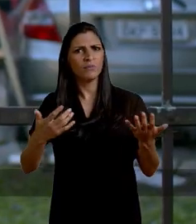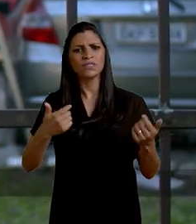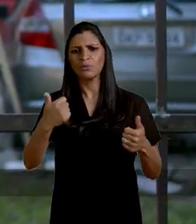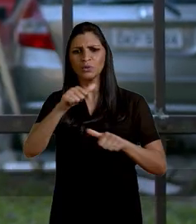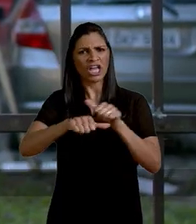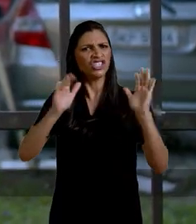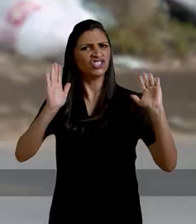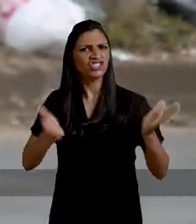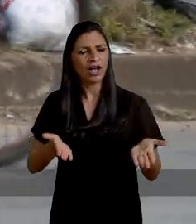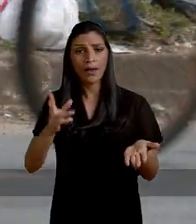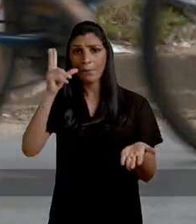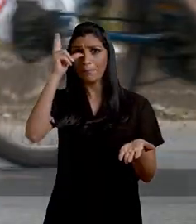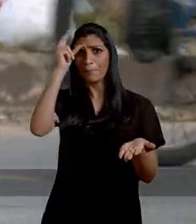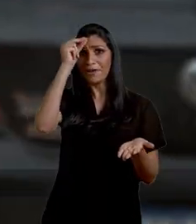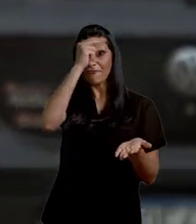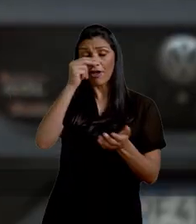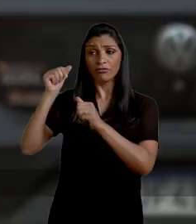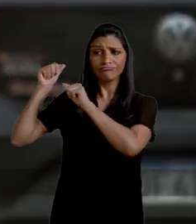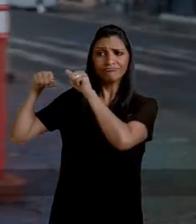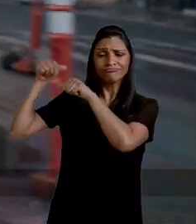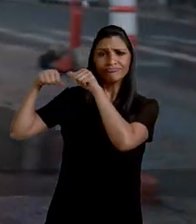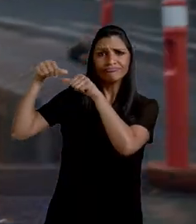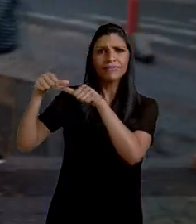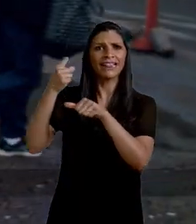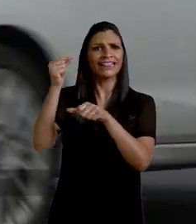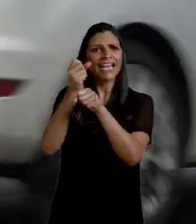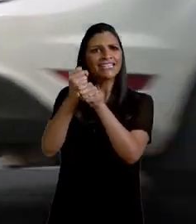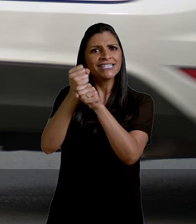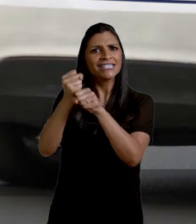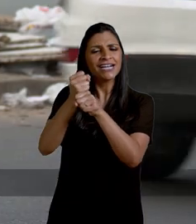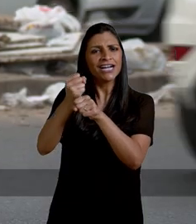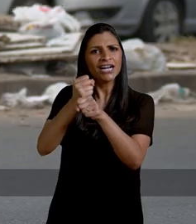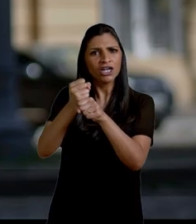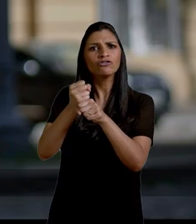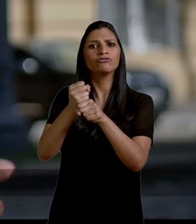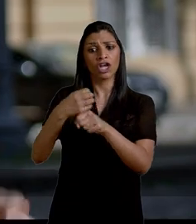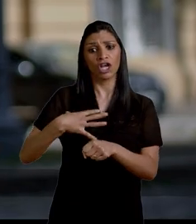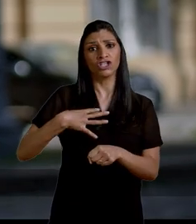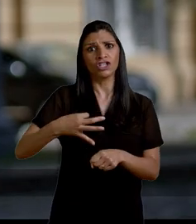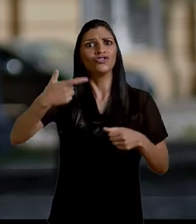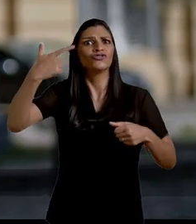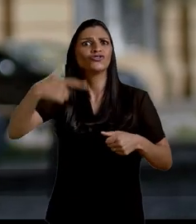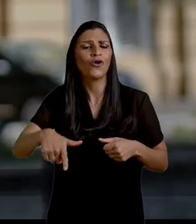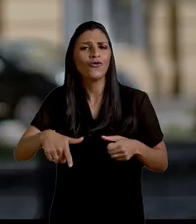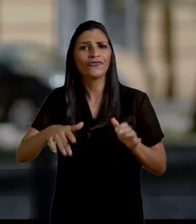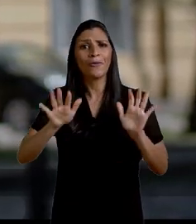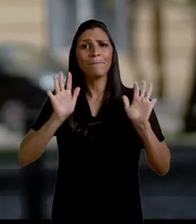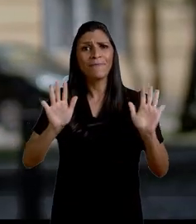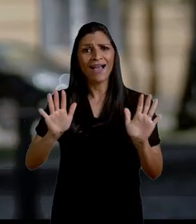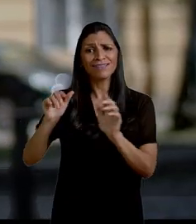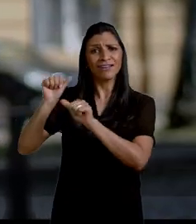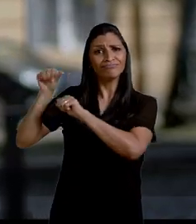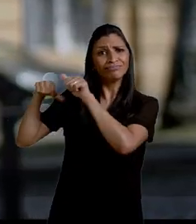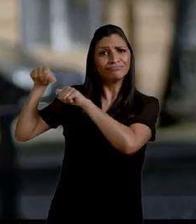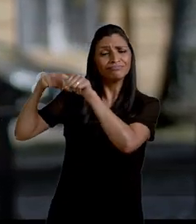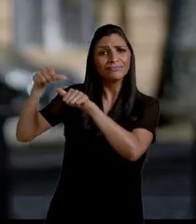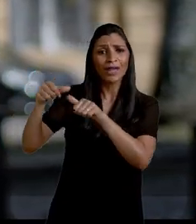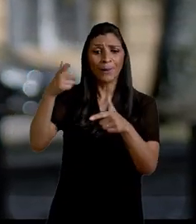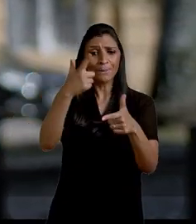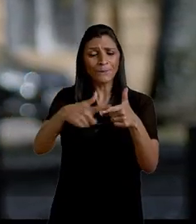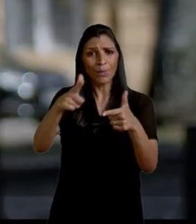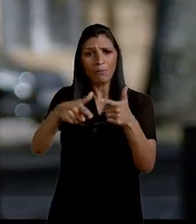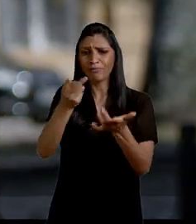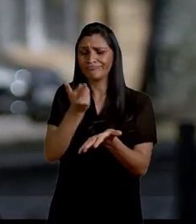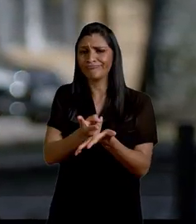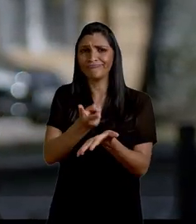Tem que mudar já. Os prefeitos que se revezaram nos últimos 10 anos são candidatos de novo. E enquanto eles se revezaram,